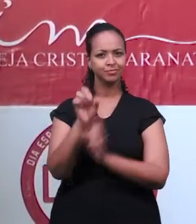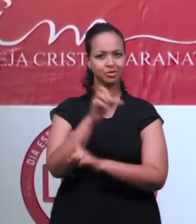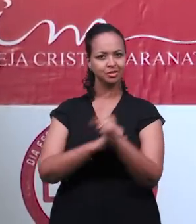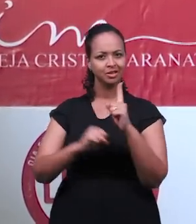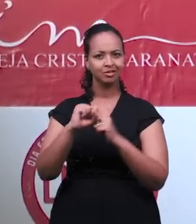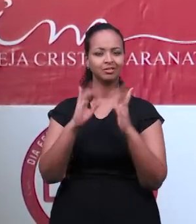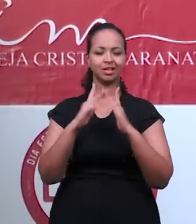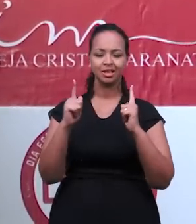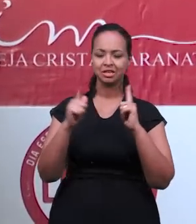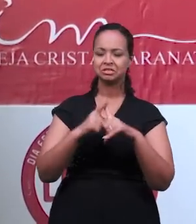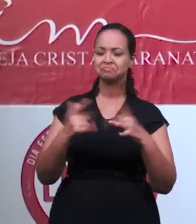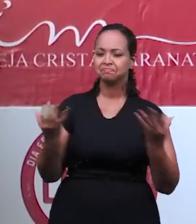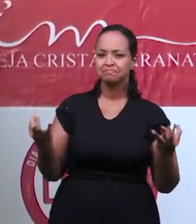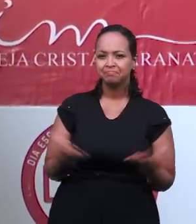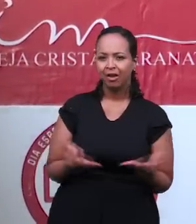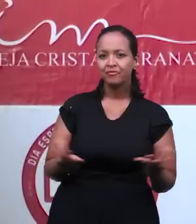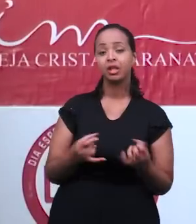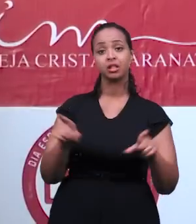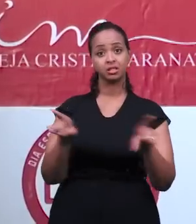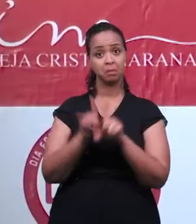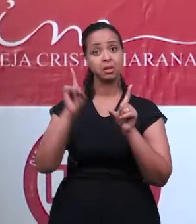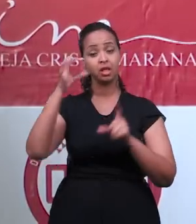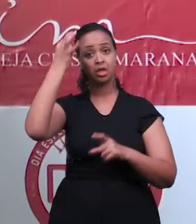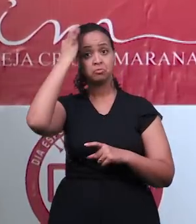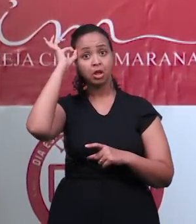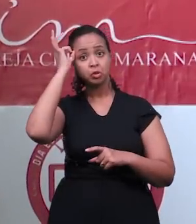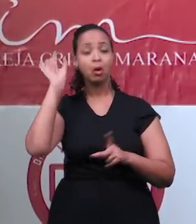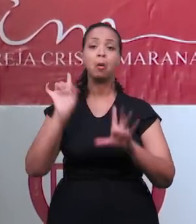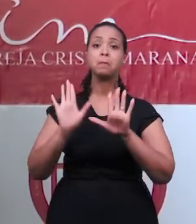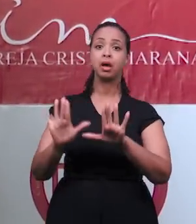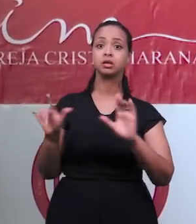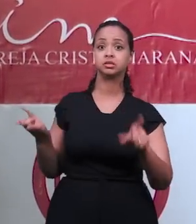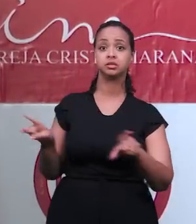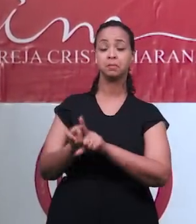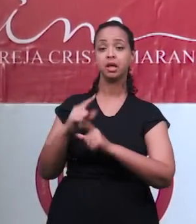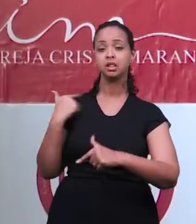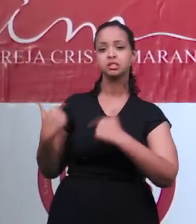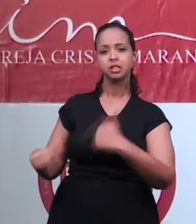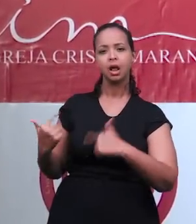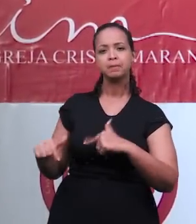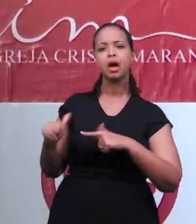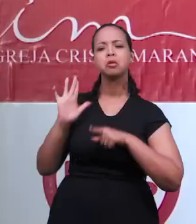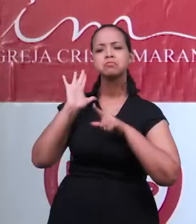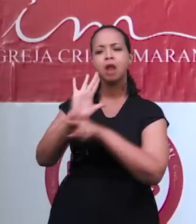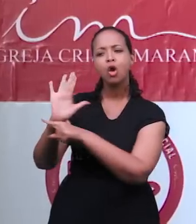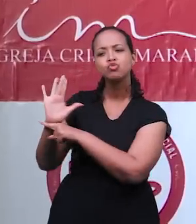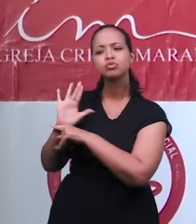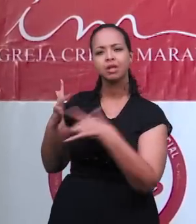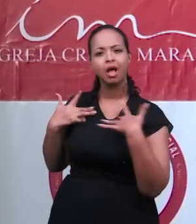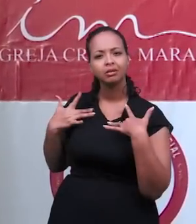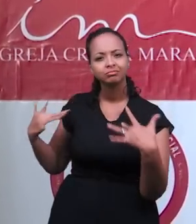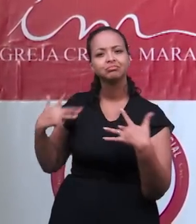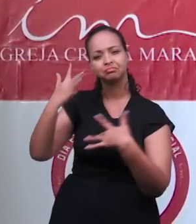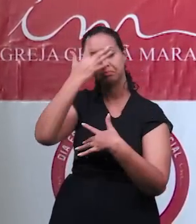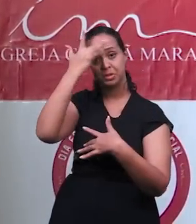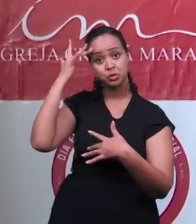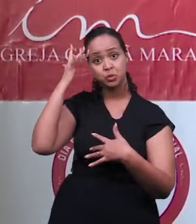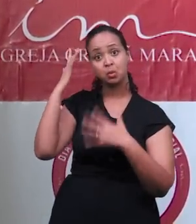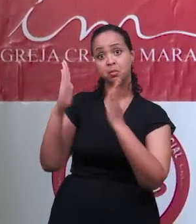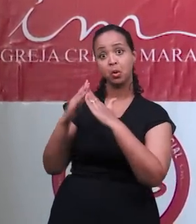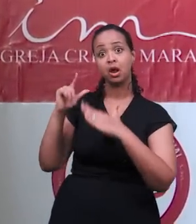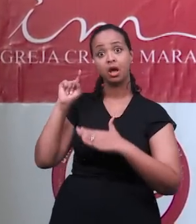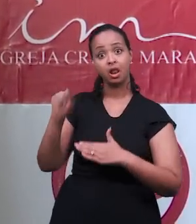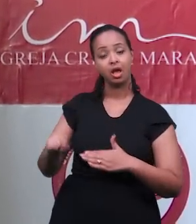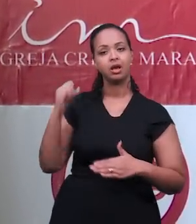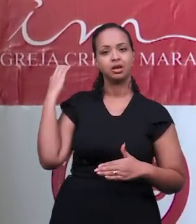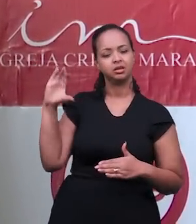Então, o trabalho da Maranata é um trabalho de excelência, seja ele espiritual, seja ele um trabalho para suprir algumas necessidades dos nossos munícipes.